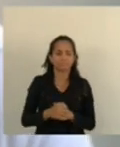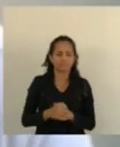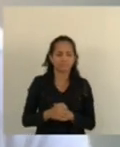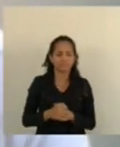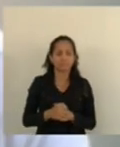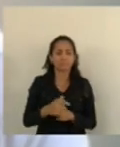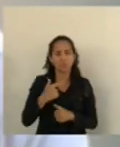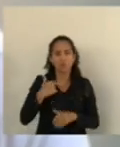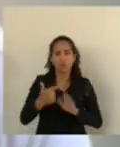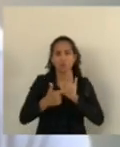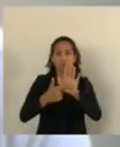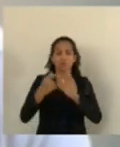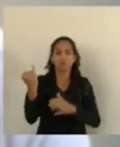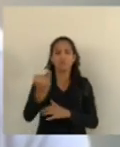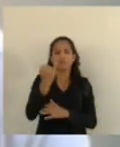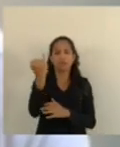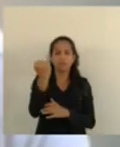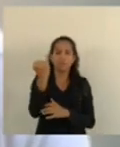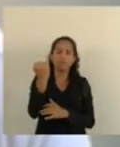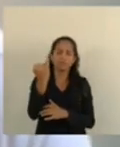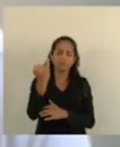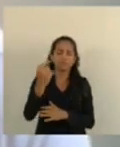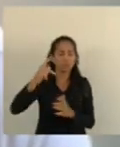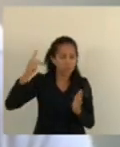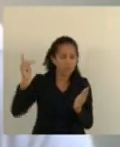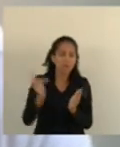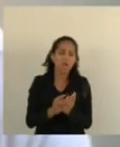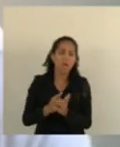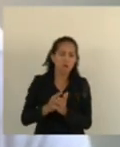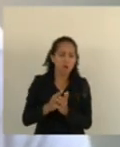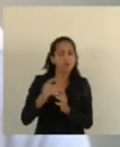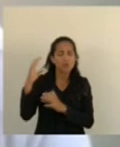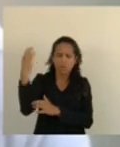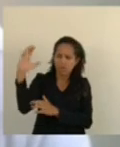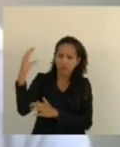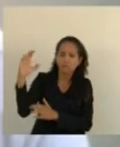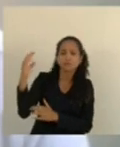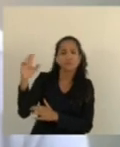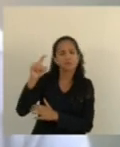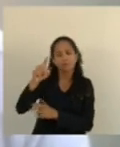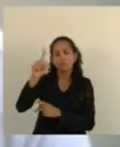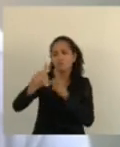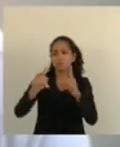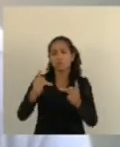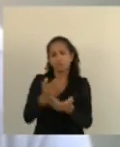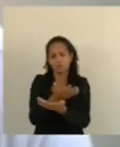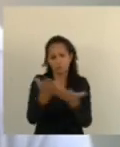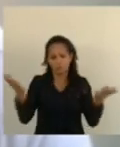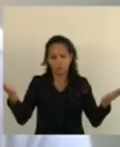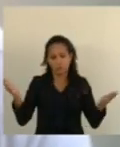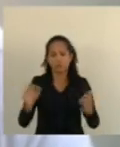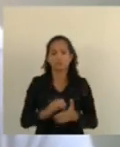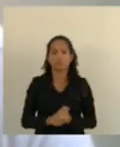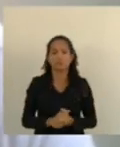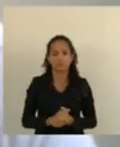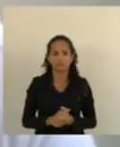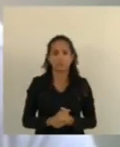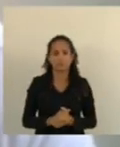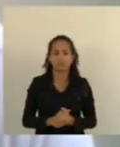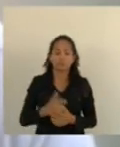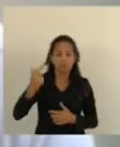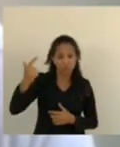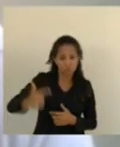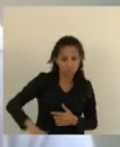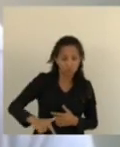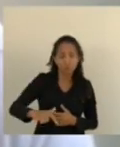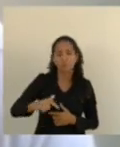nós temos que mostrar a importância daquilo que é real, daquilo que é científico para toda a população. Então, mais